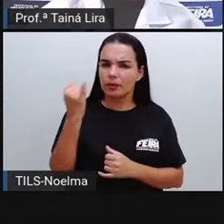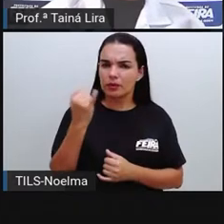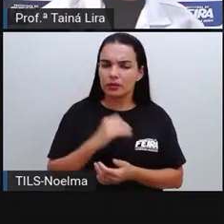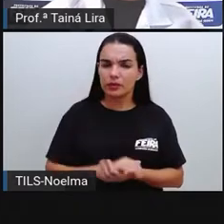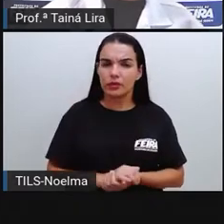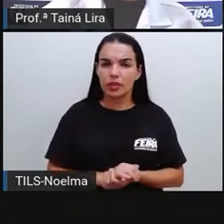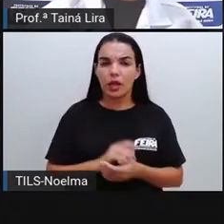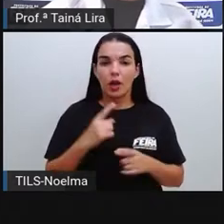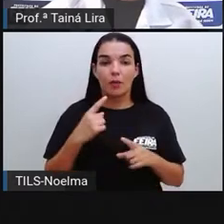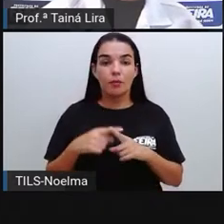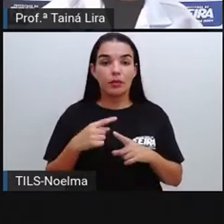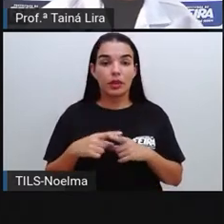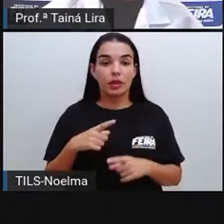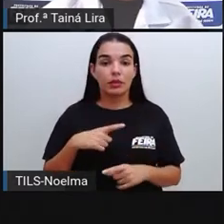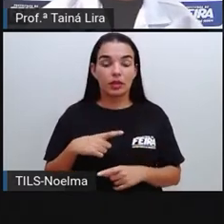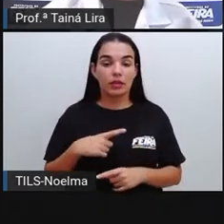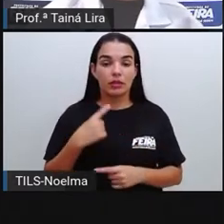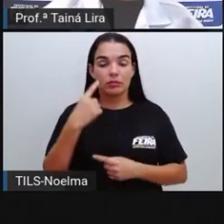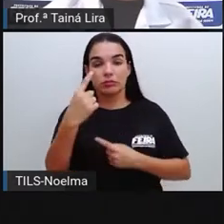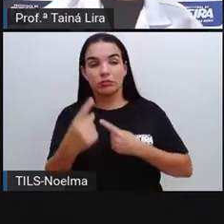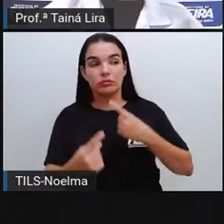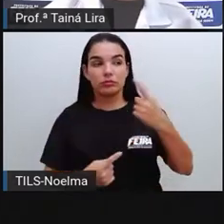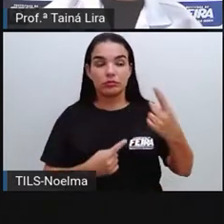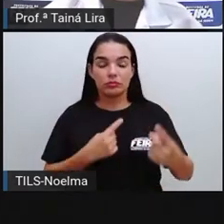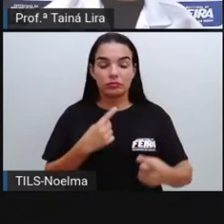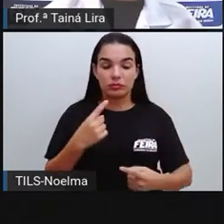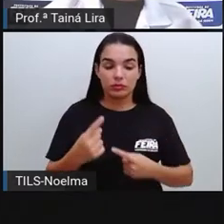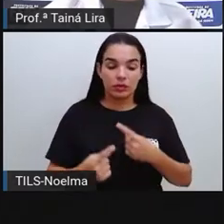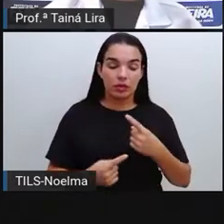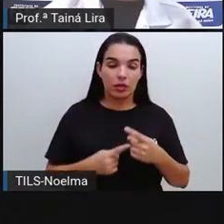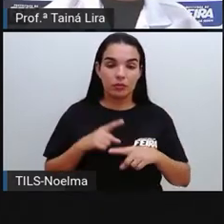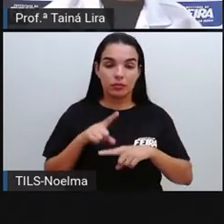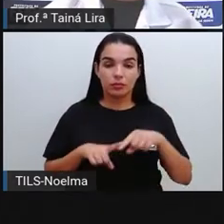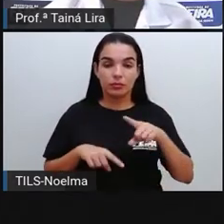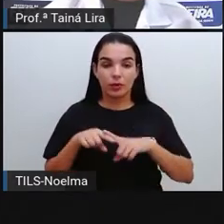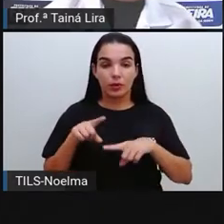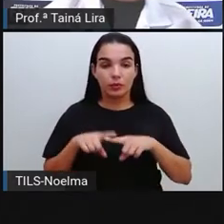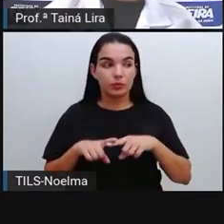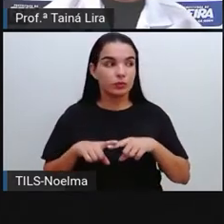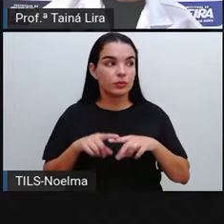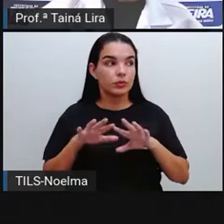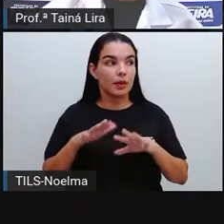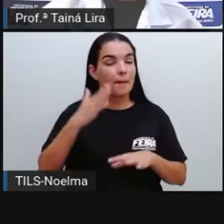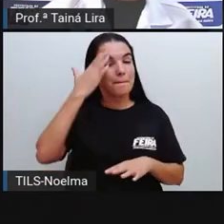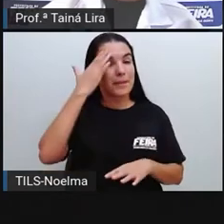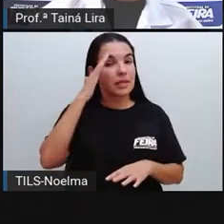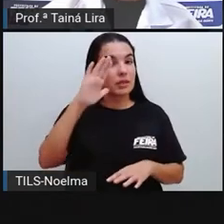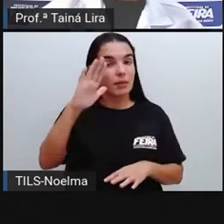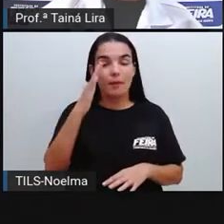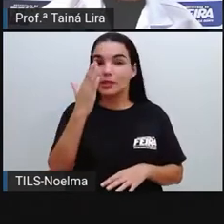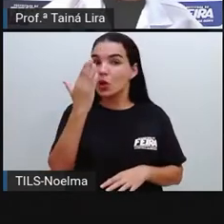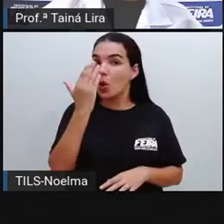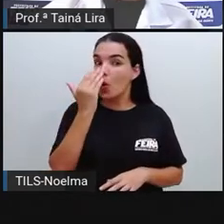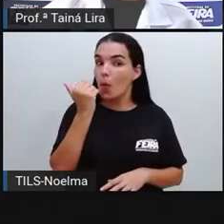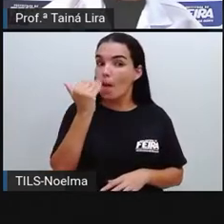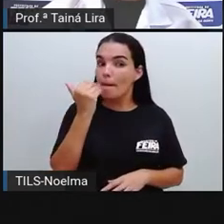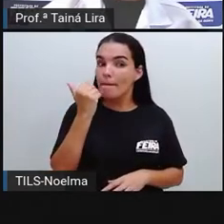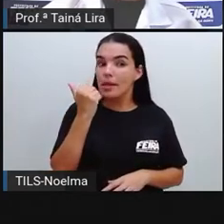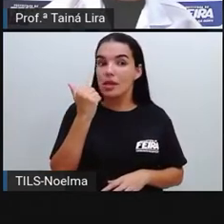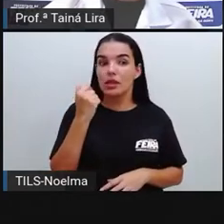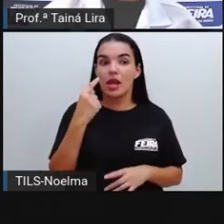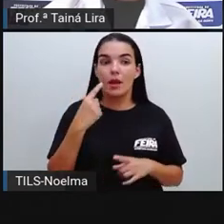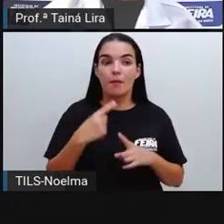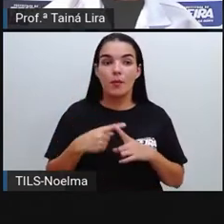existem produtos, né? Que eles realmente, principalmente comida, né? Que tem uma